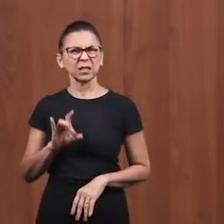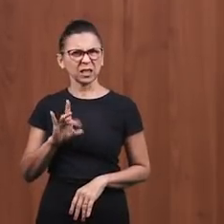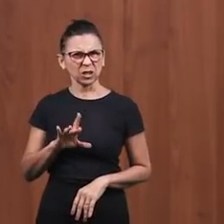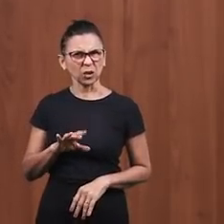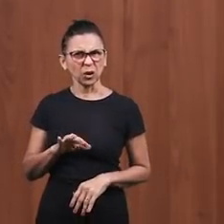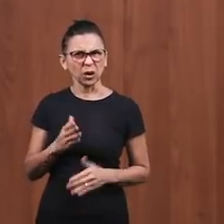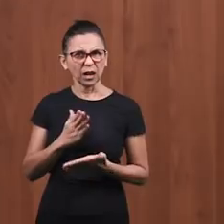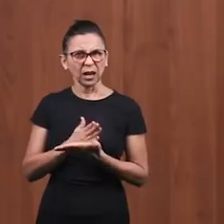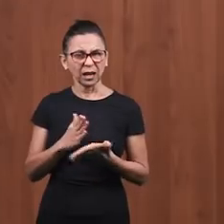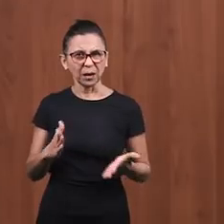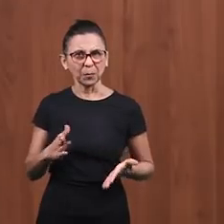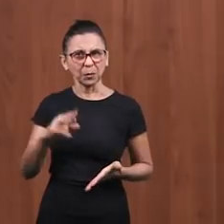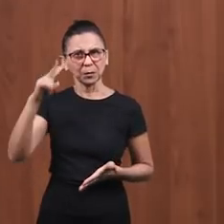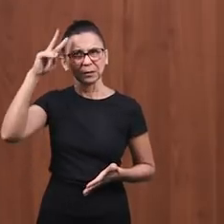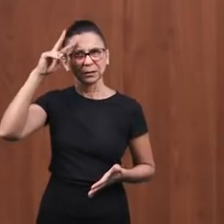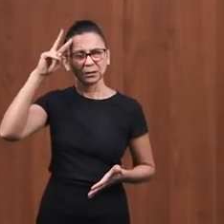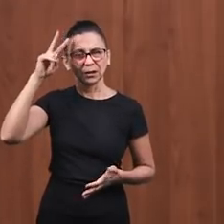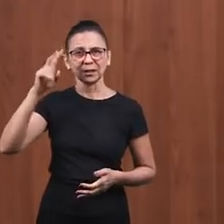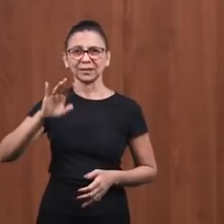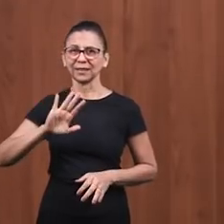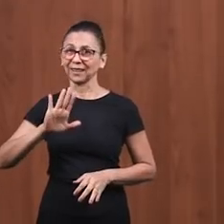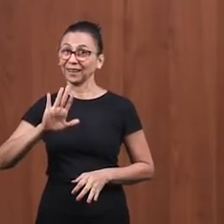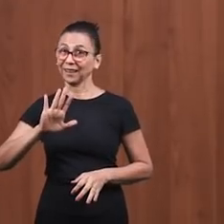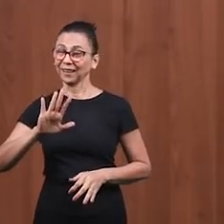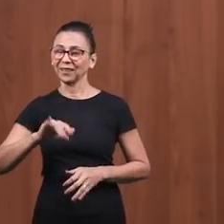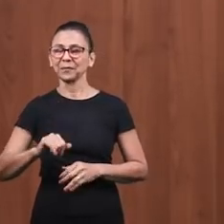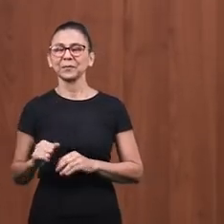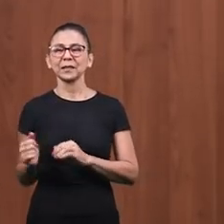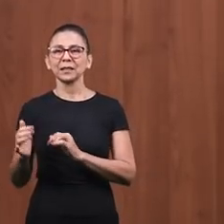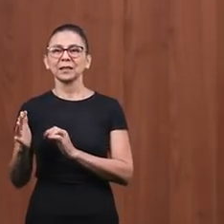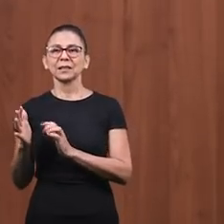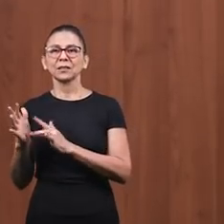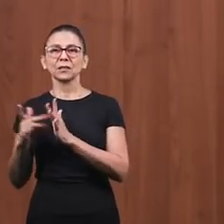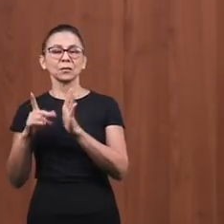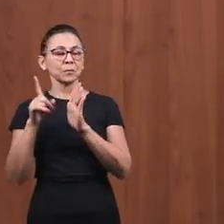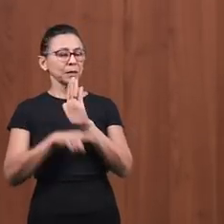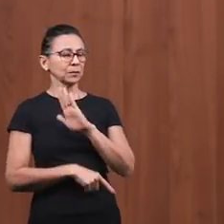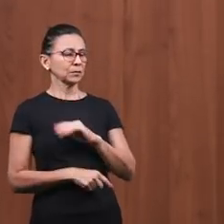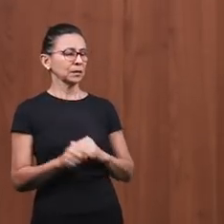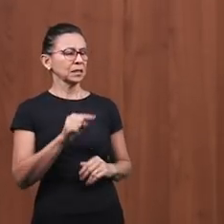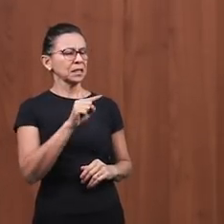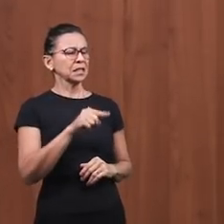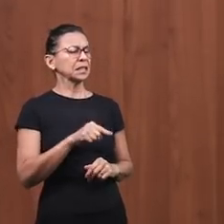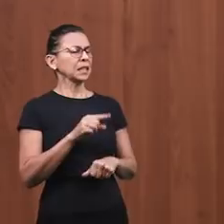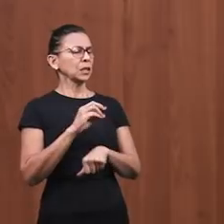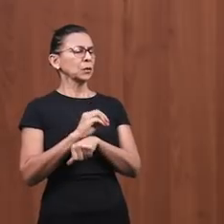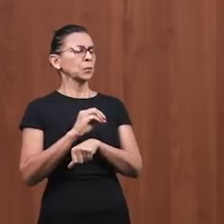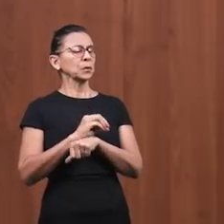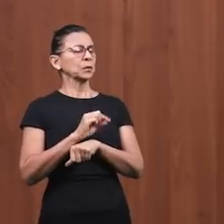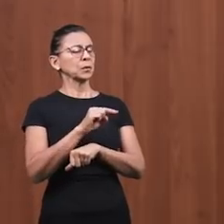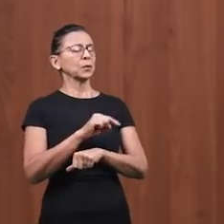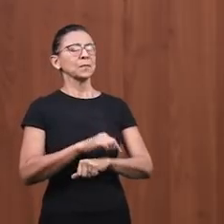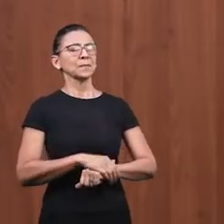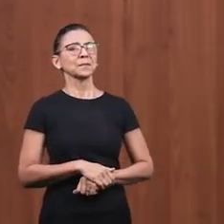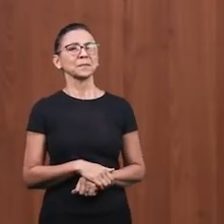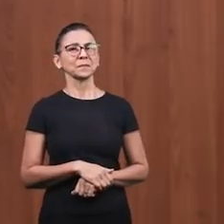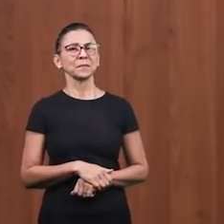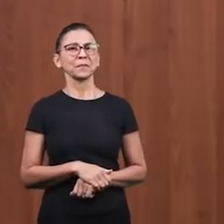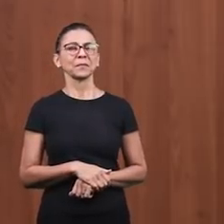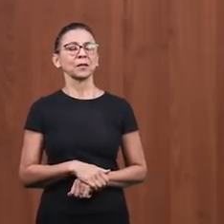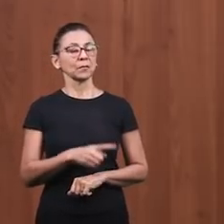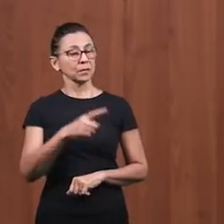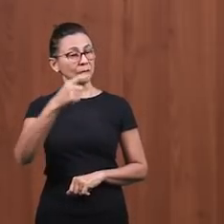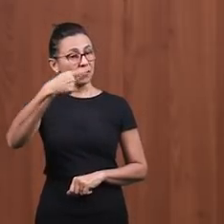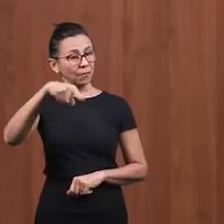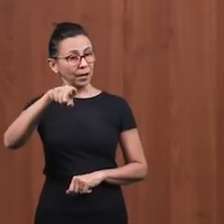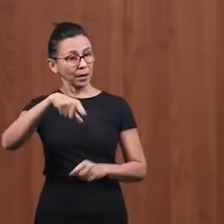a história? Não foi não. Jesus perguntou para o homem. E quem era o próximo? Ah, aquele que cuidou dele. Vai e faz o quê?